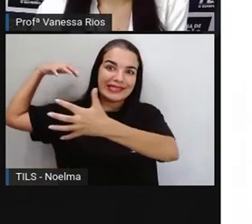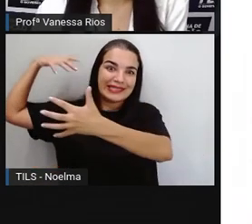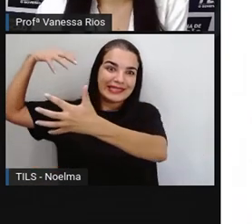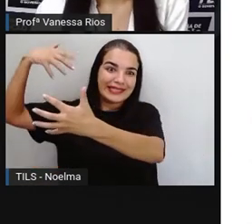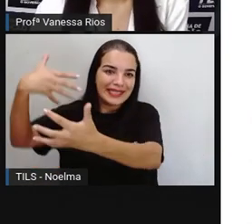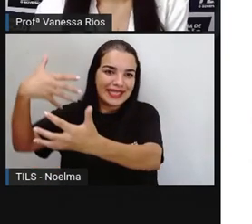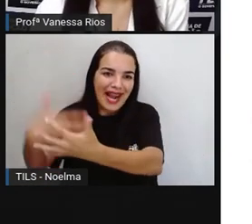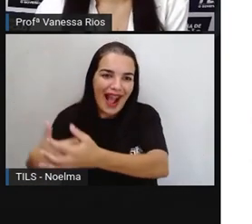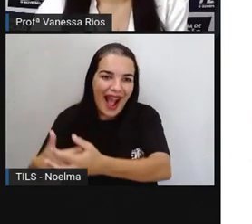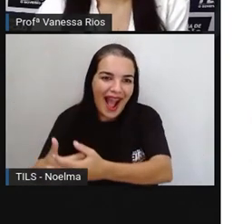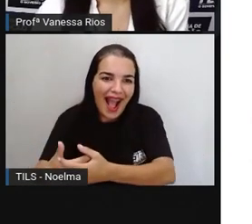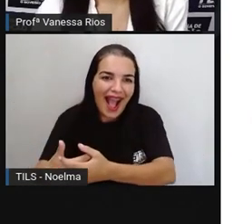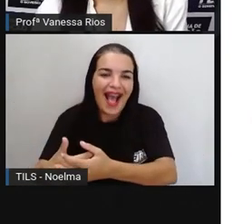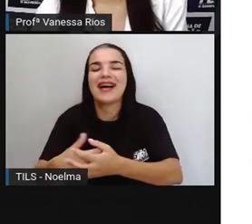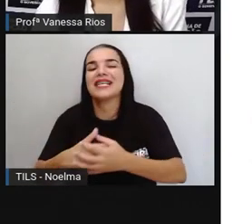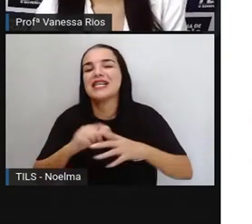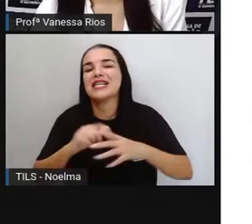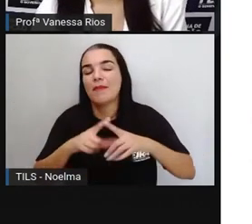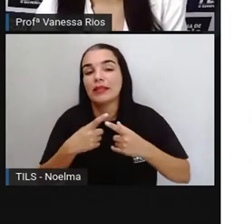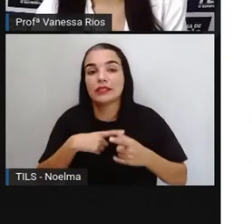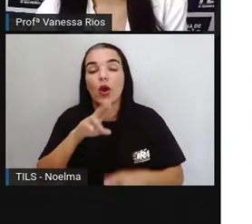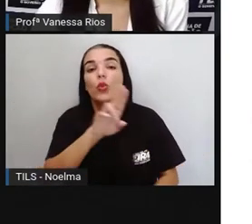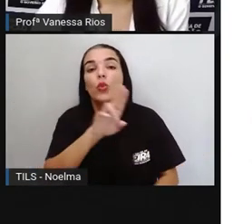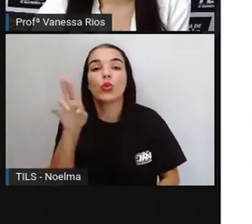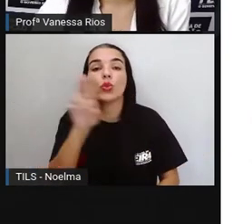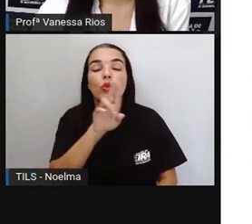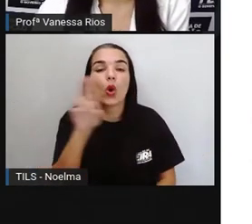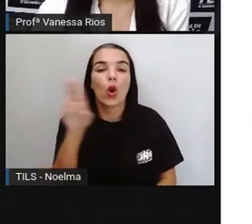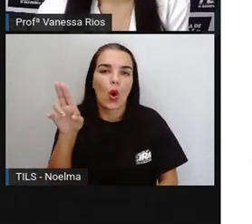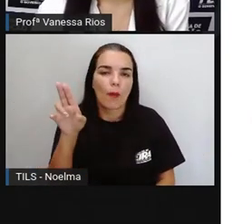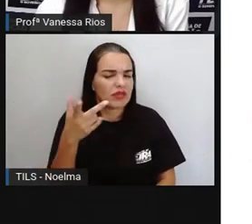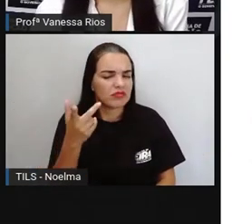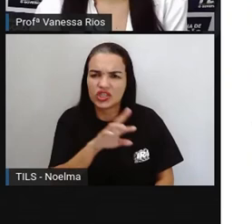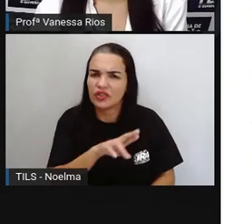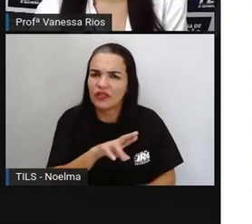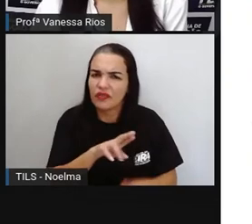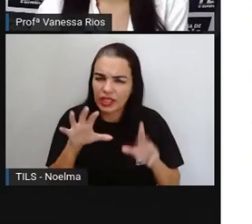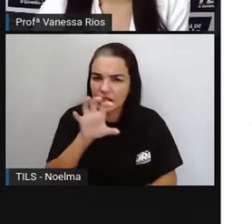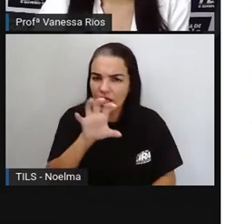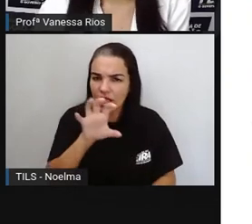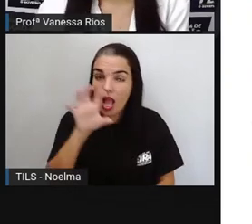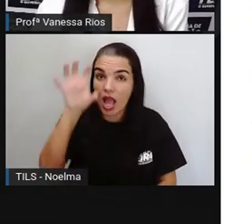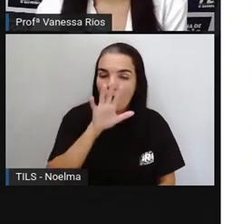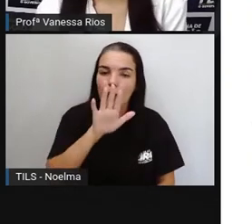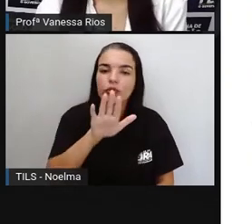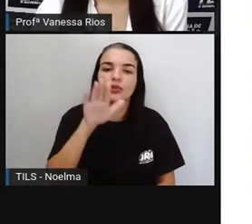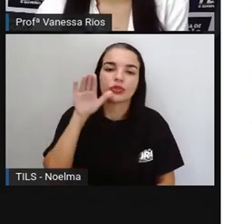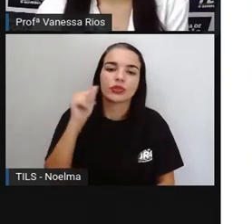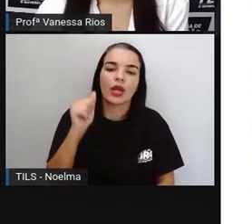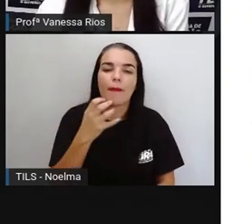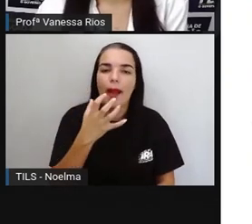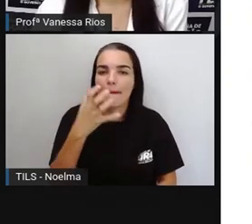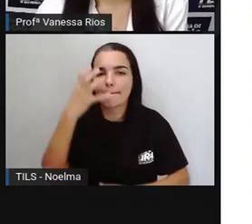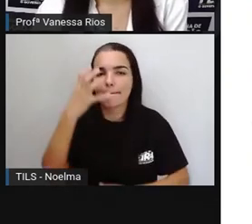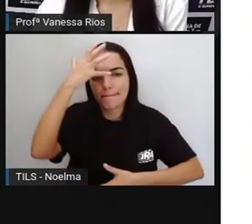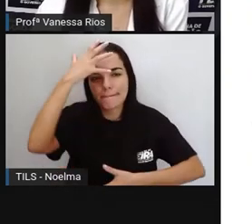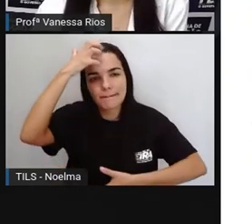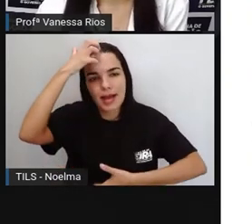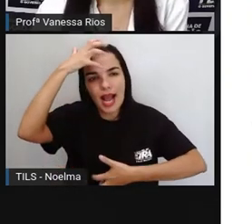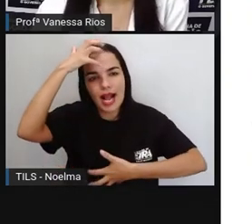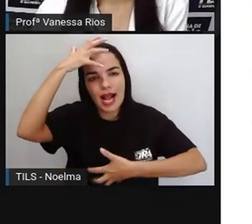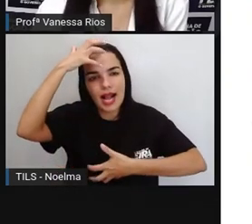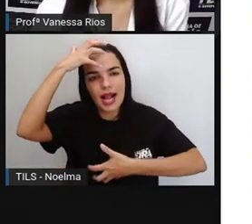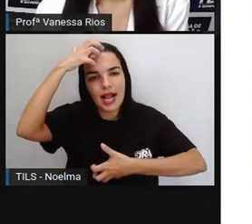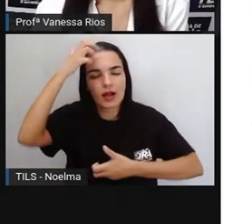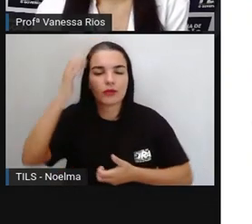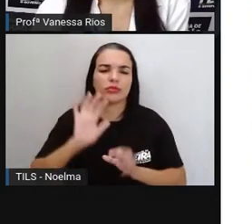nomes. Então, tem um lugar que chama macaco, né? Tem outros nomes aí, dependendo do lugar onde as crianças costumam